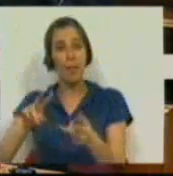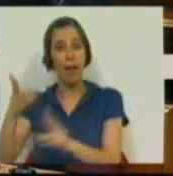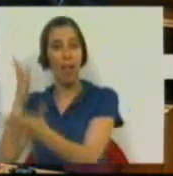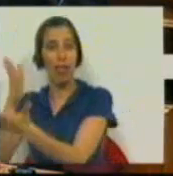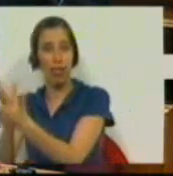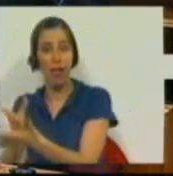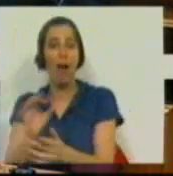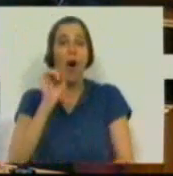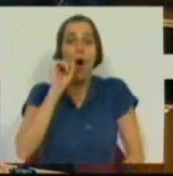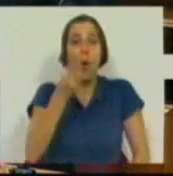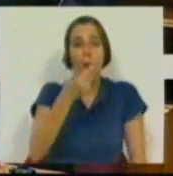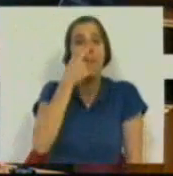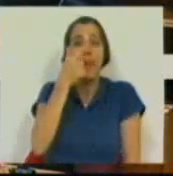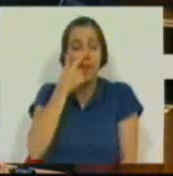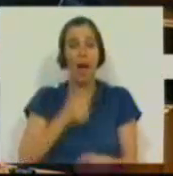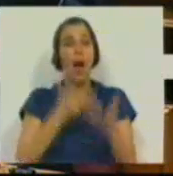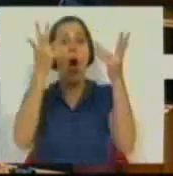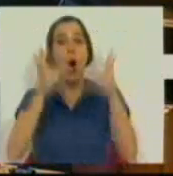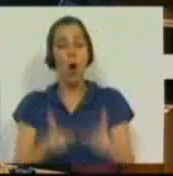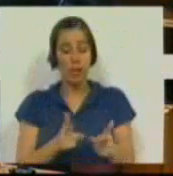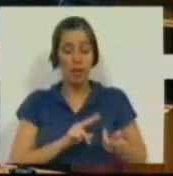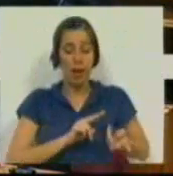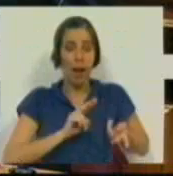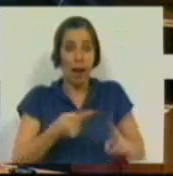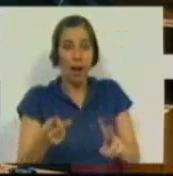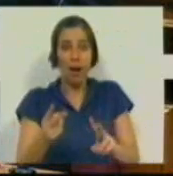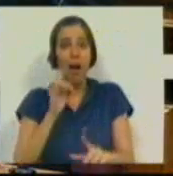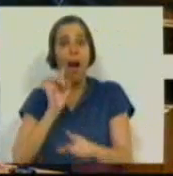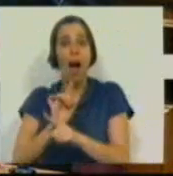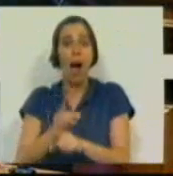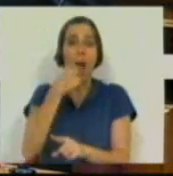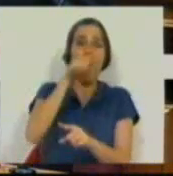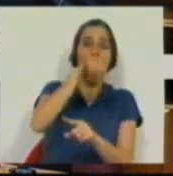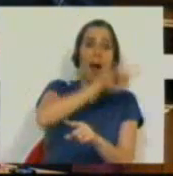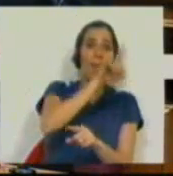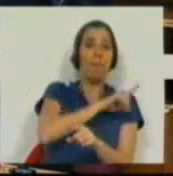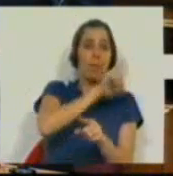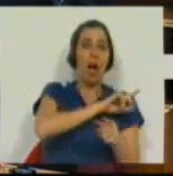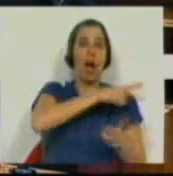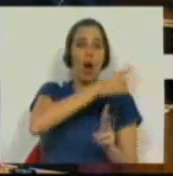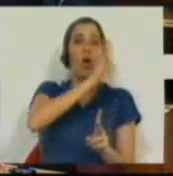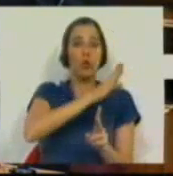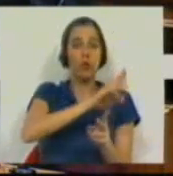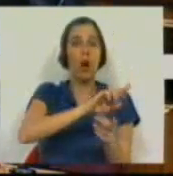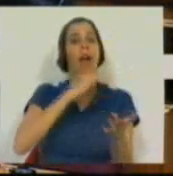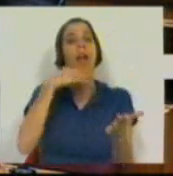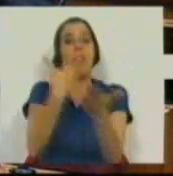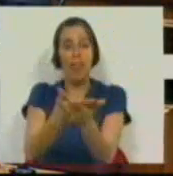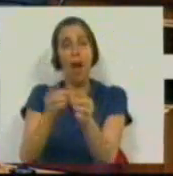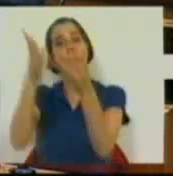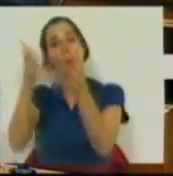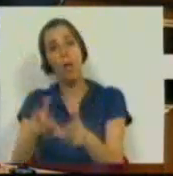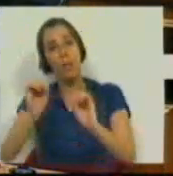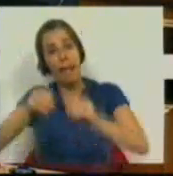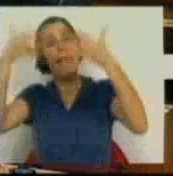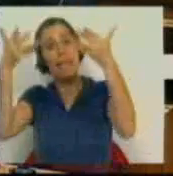Ou se preferirem, orçamento retificativo, daquele primeiro orçamento retificativo, que retificou o orçamento